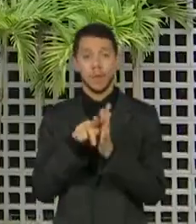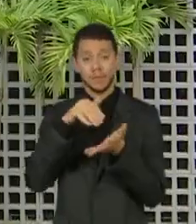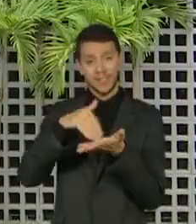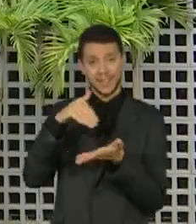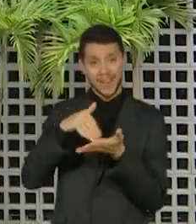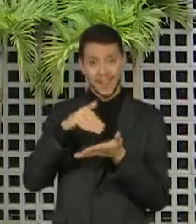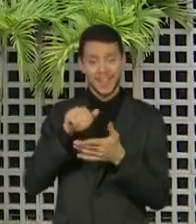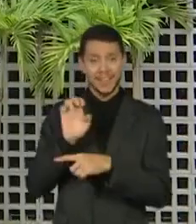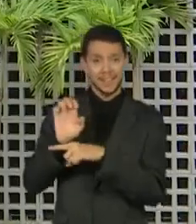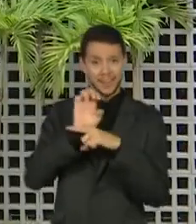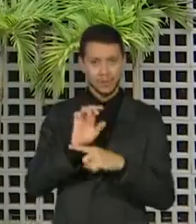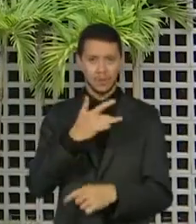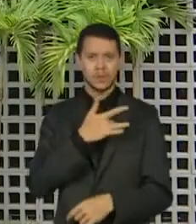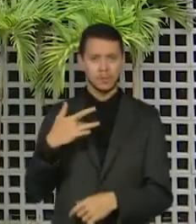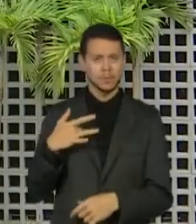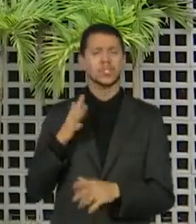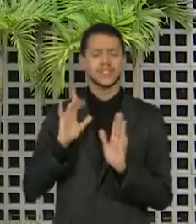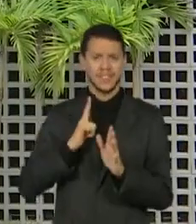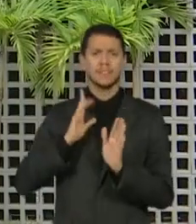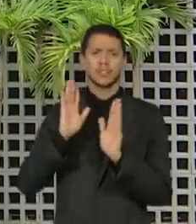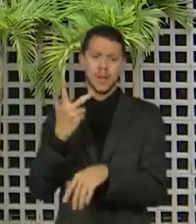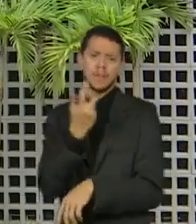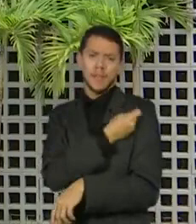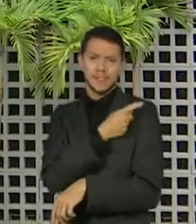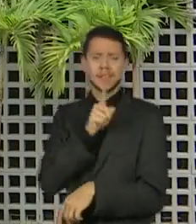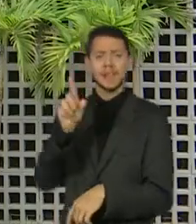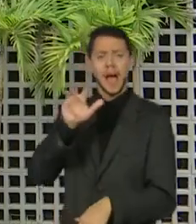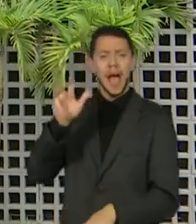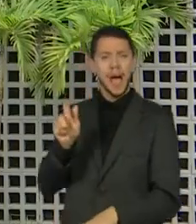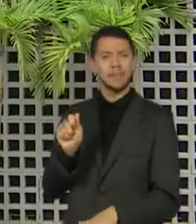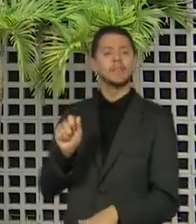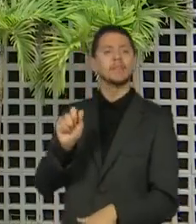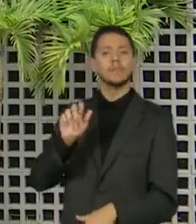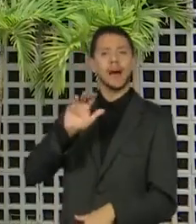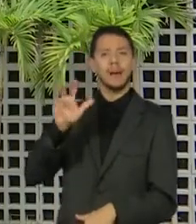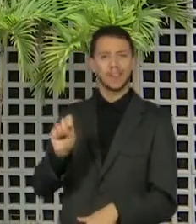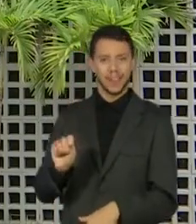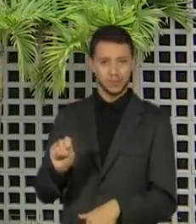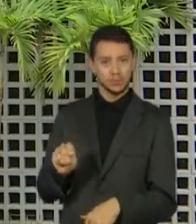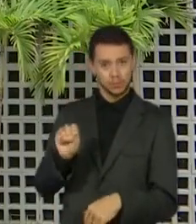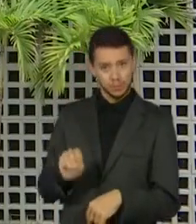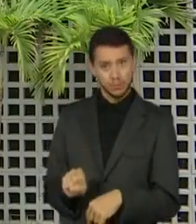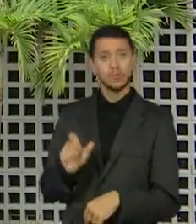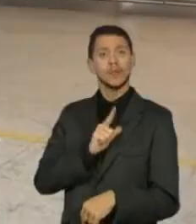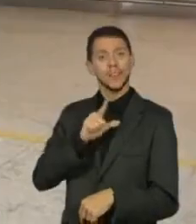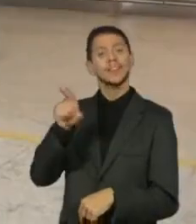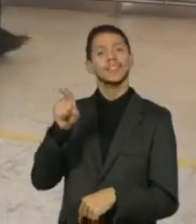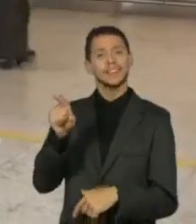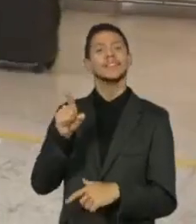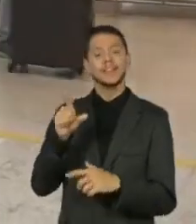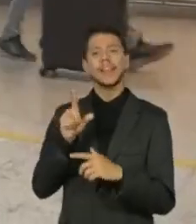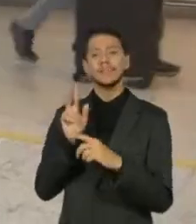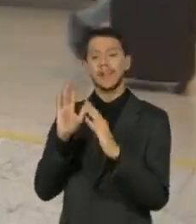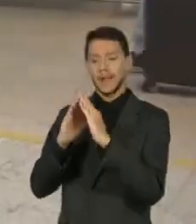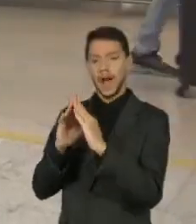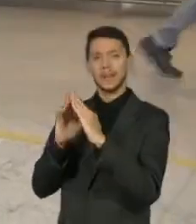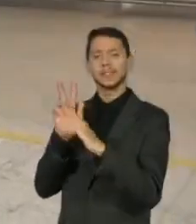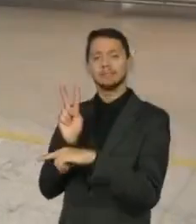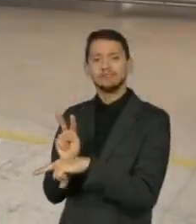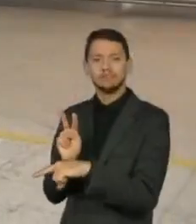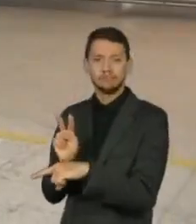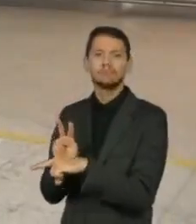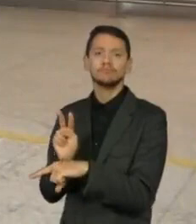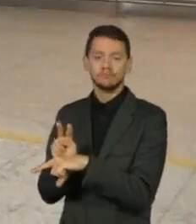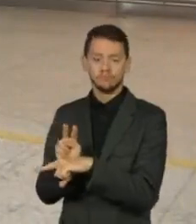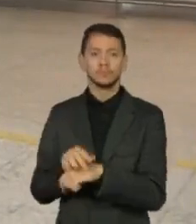eles foram vacinados ainda na África do Sul, têm sintomas leves e estão em isolamento, em casa. O governo federal